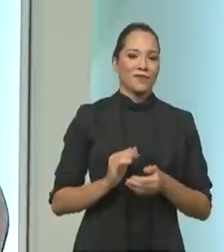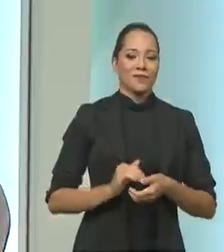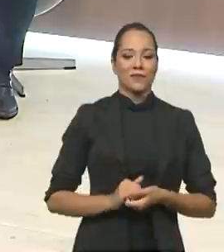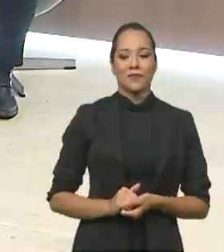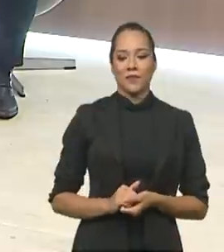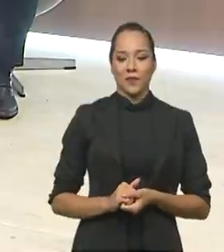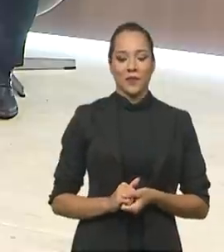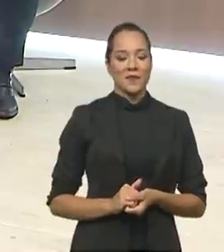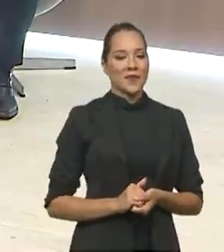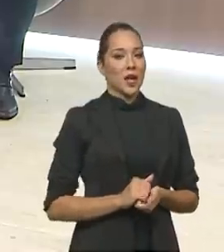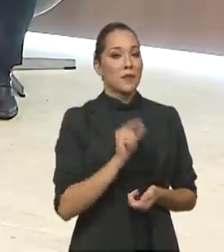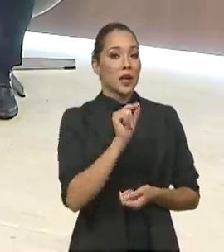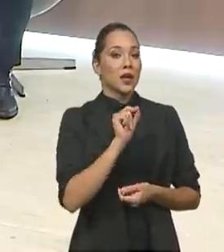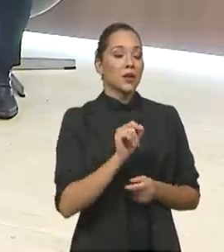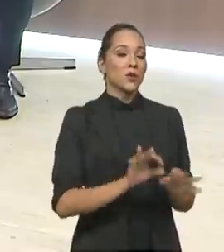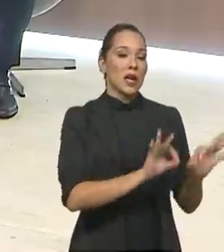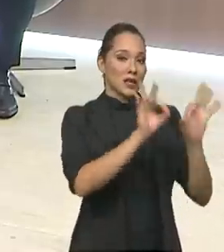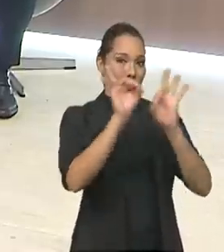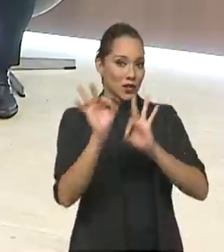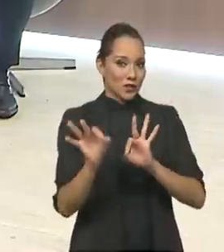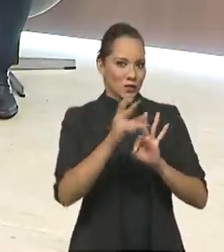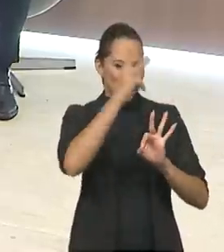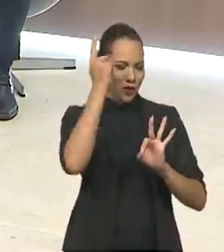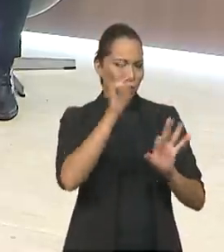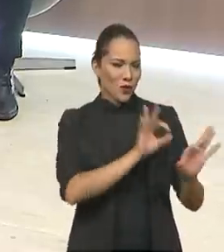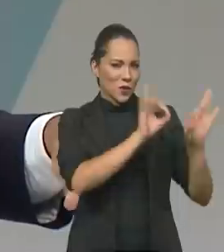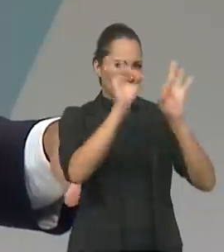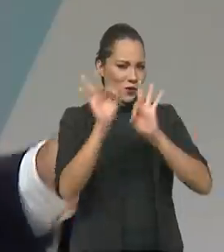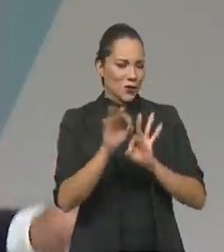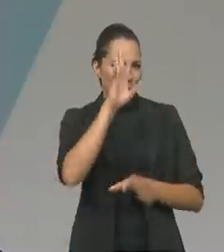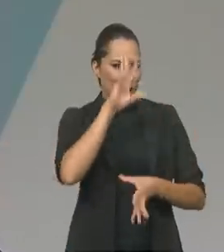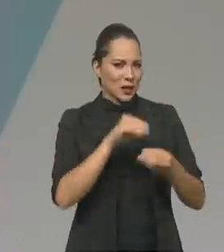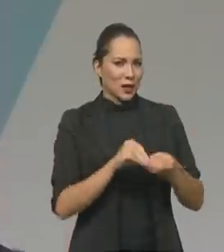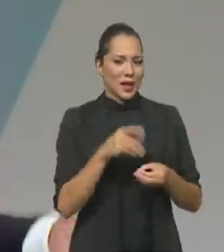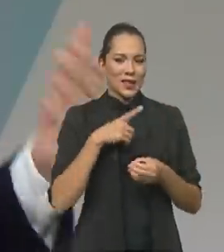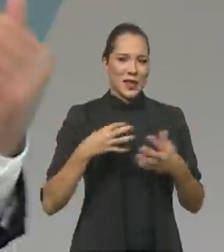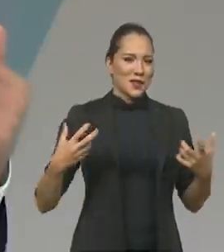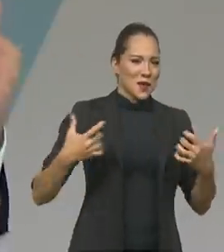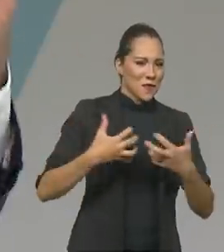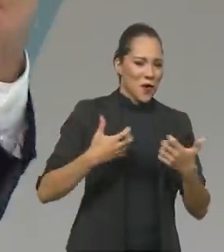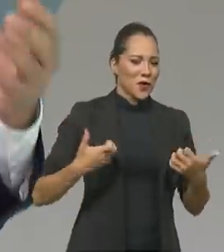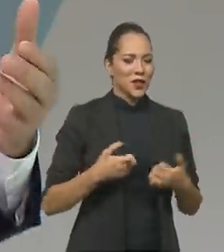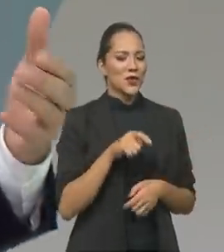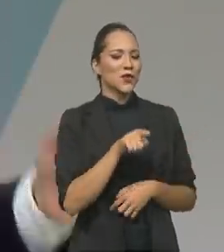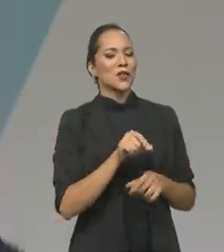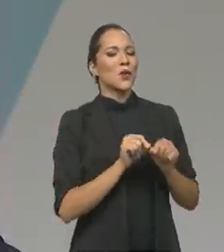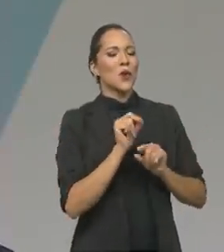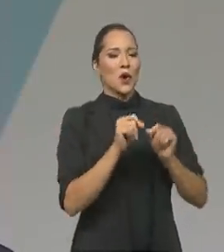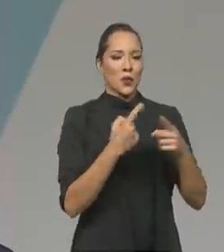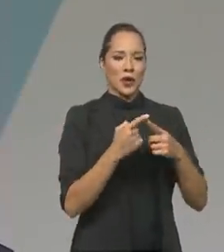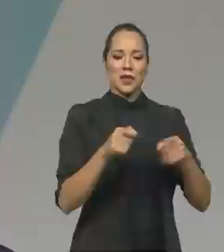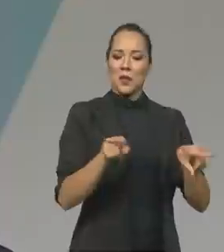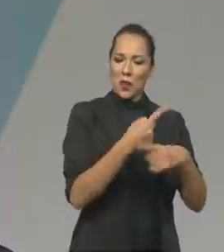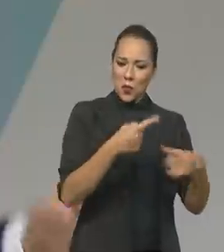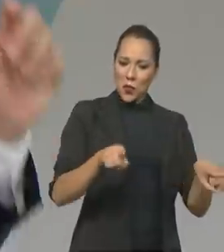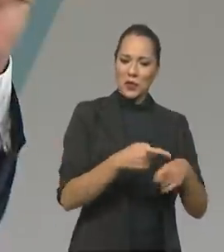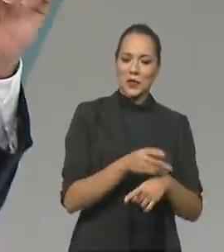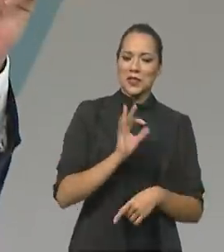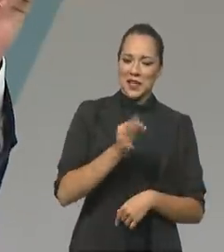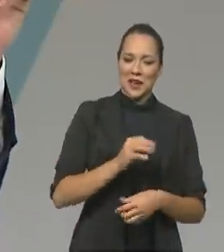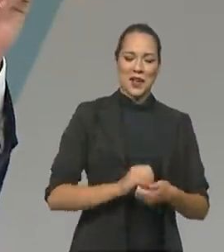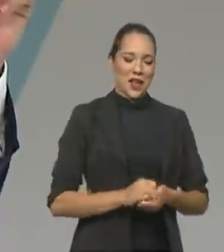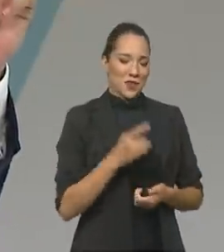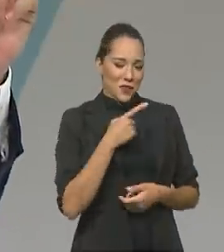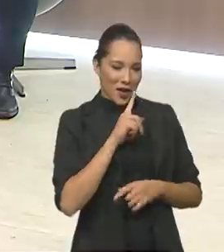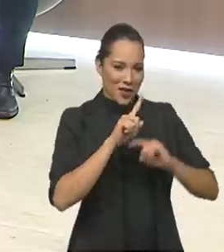turísticos. E para quem nos assiste, só para eles entenderem, temos a sanfona que o senhor trouxe, que o senhor também é músico. Vai dar uma